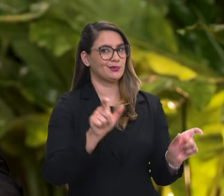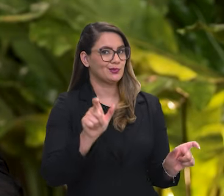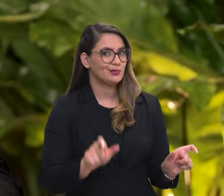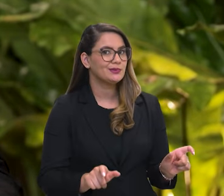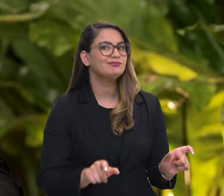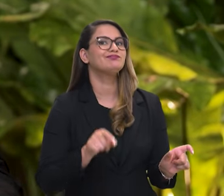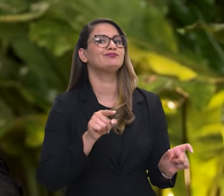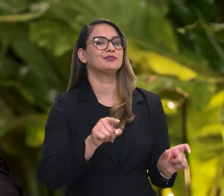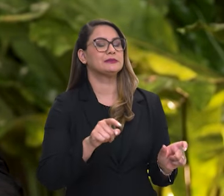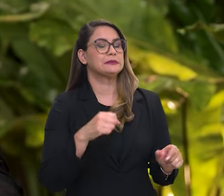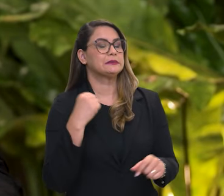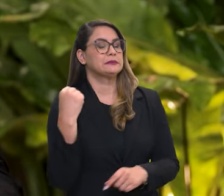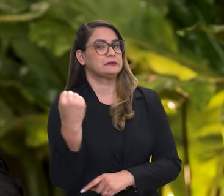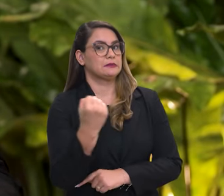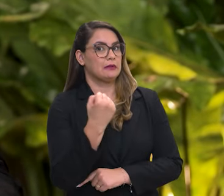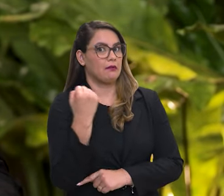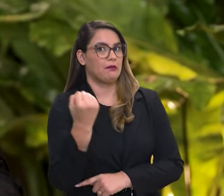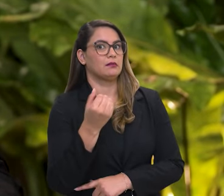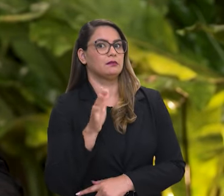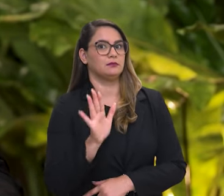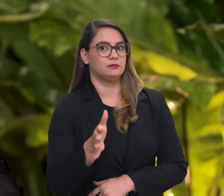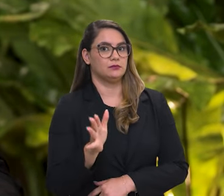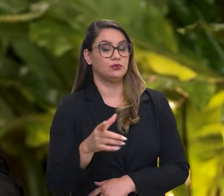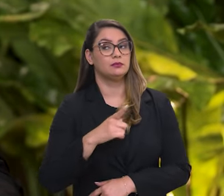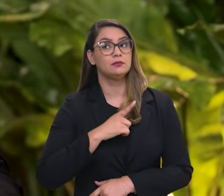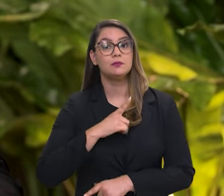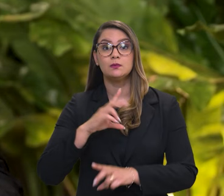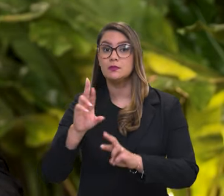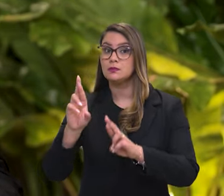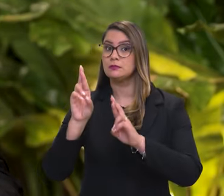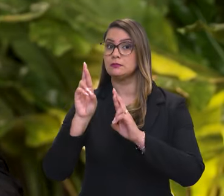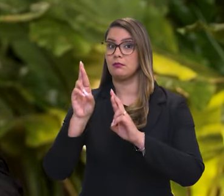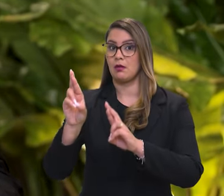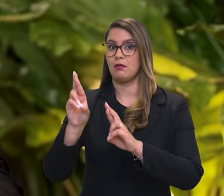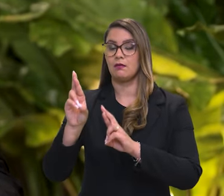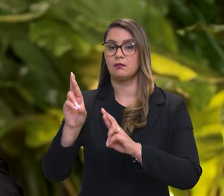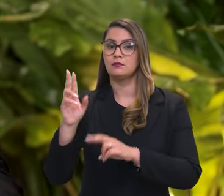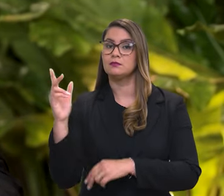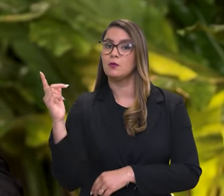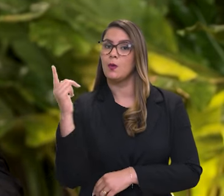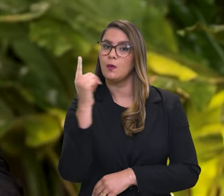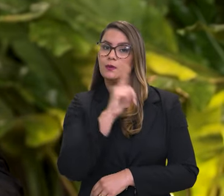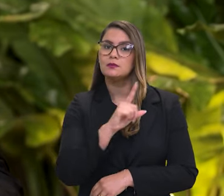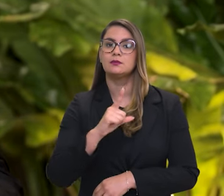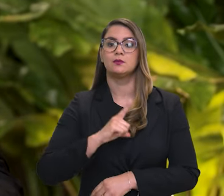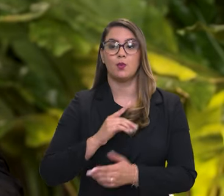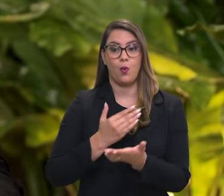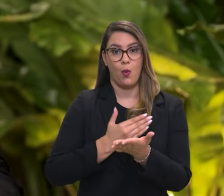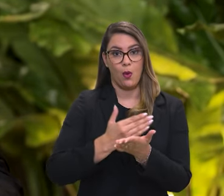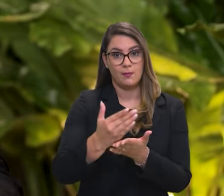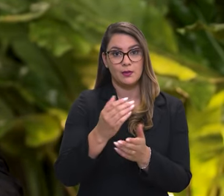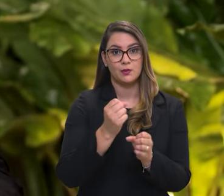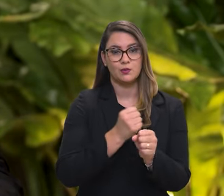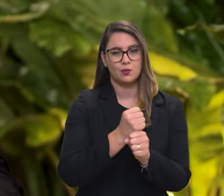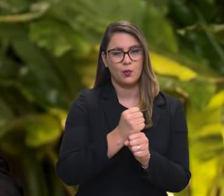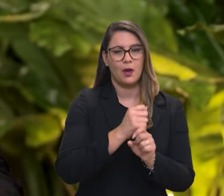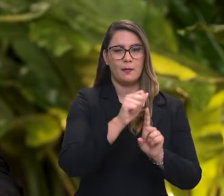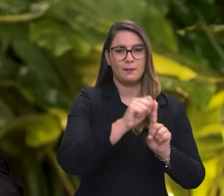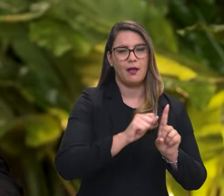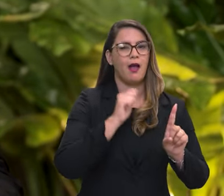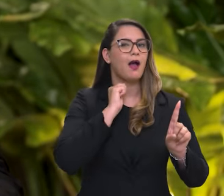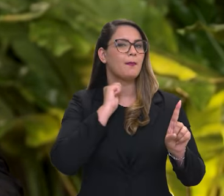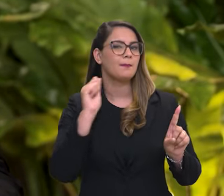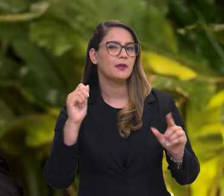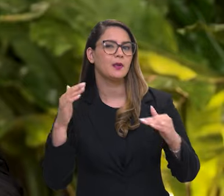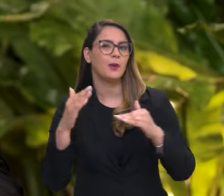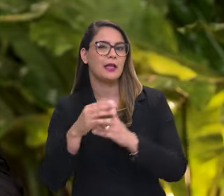quadro hoje já é muito grave. Então, a gente está com uma esperança muito grande de poder ter aí no começo do ano,